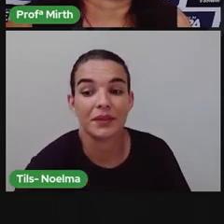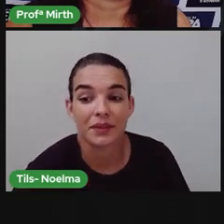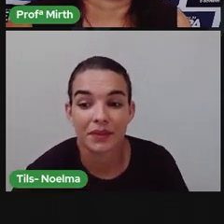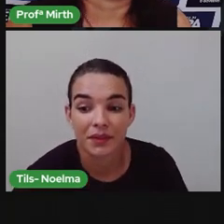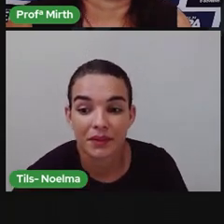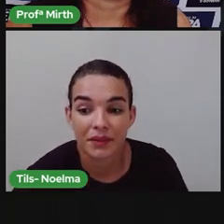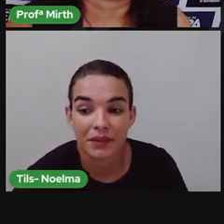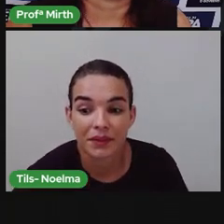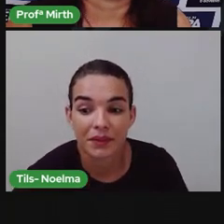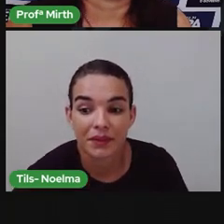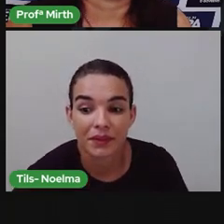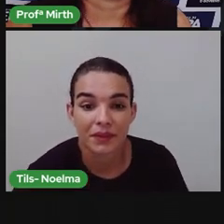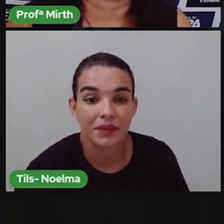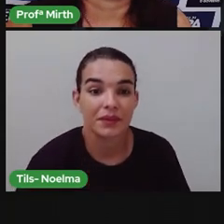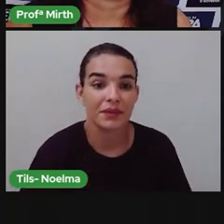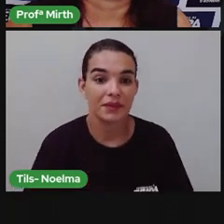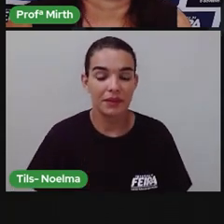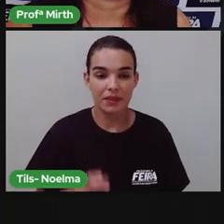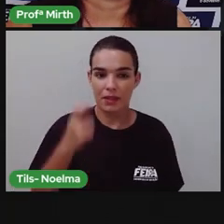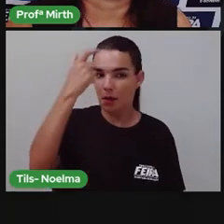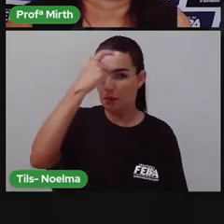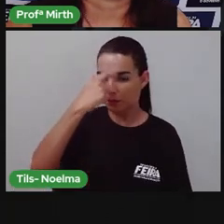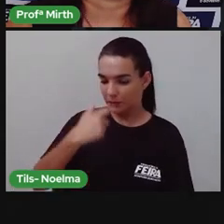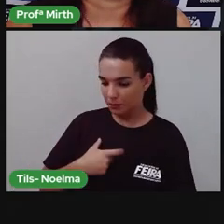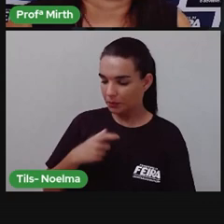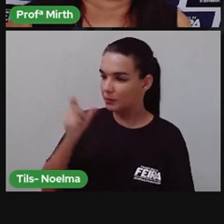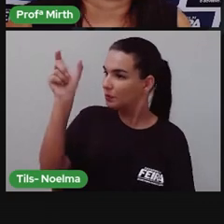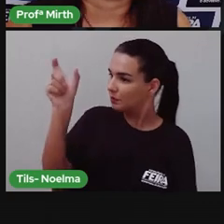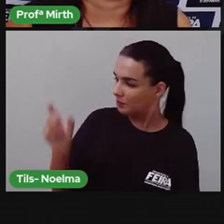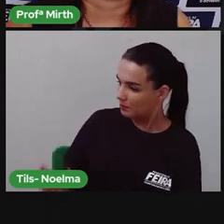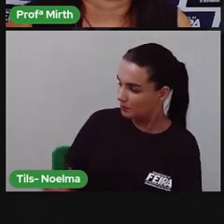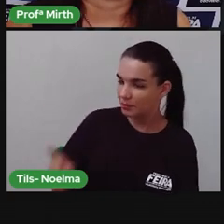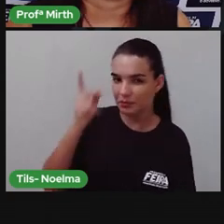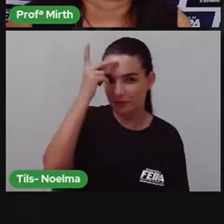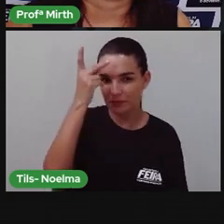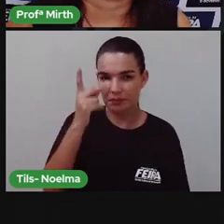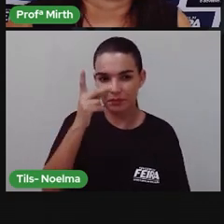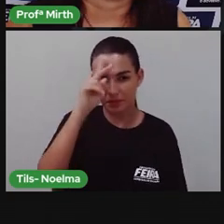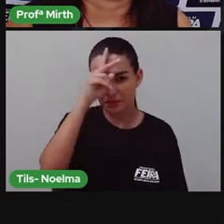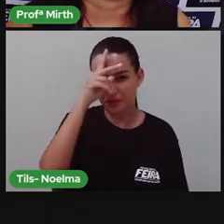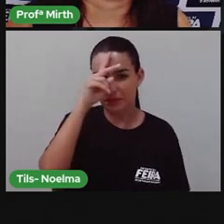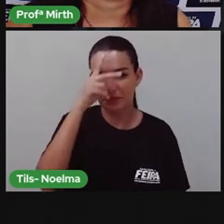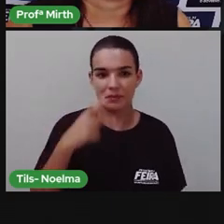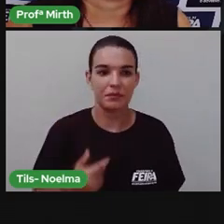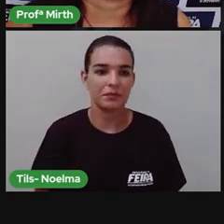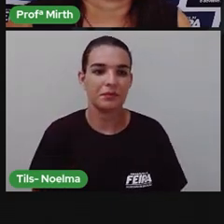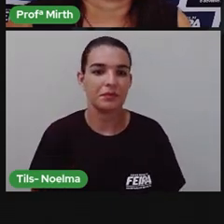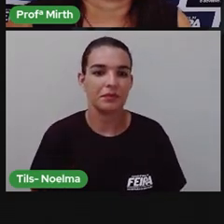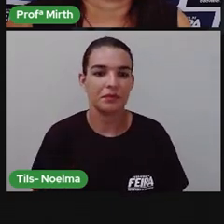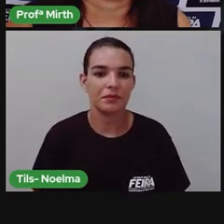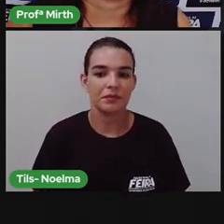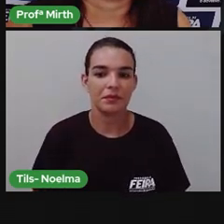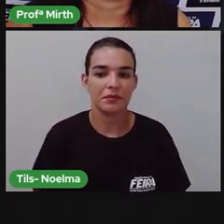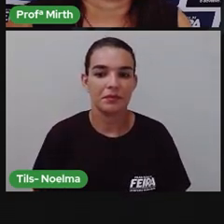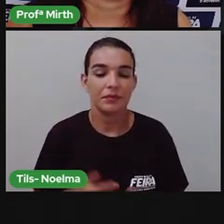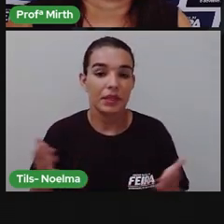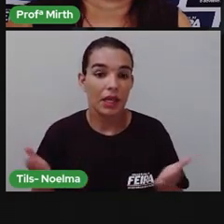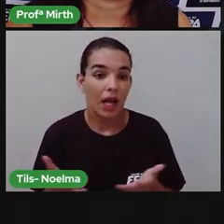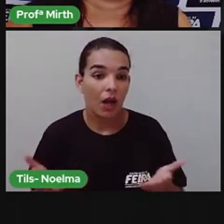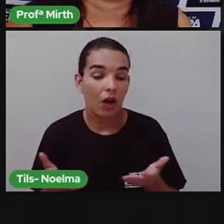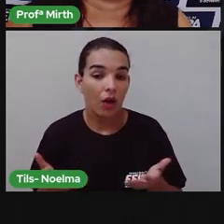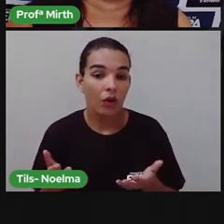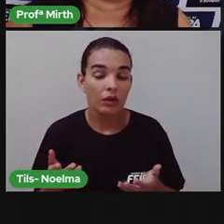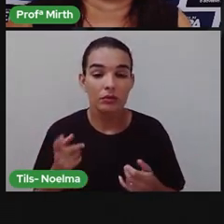biografia e autobiografia. Ai, quando eu era mais nova, eu era encantada com Sherlock